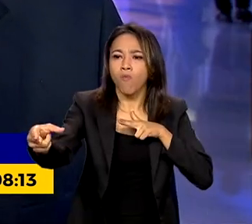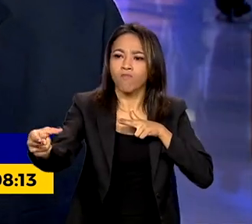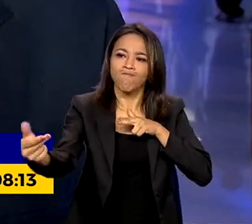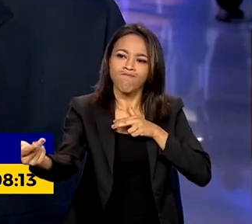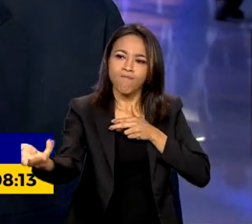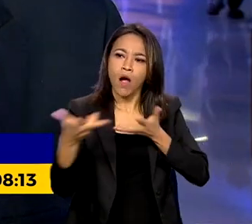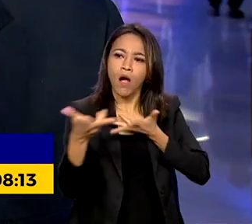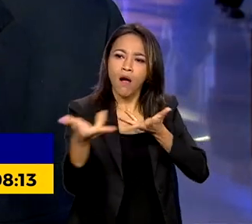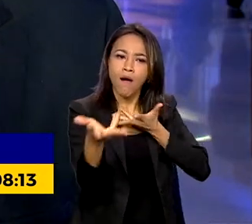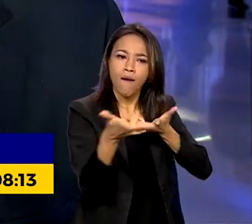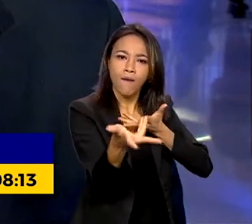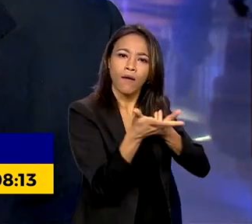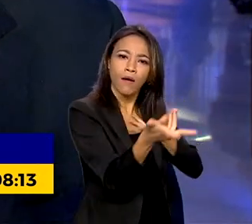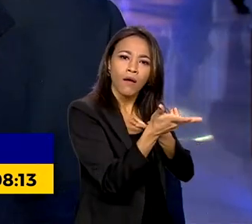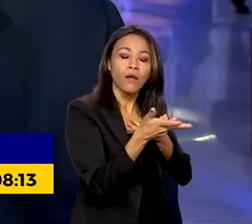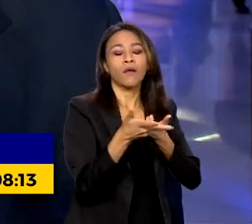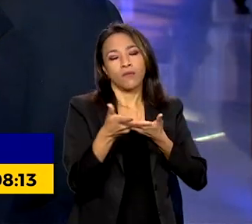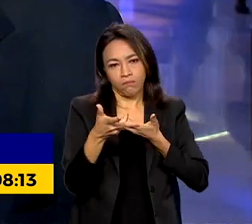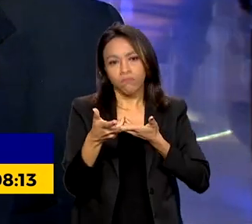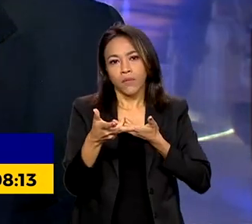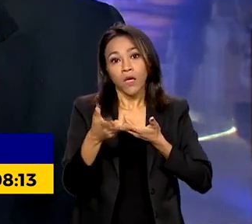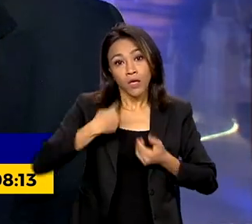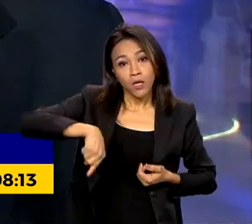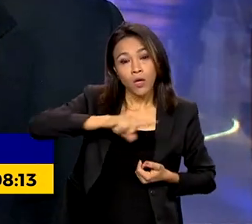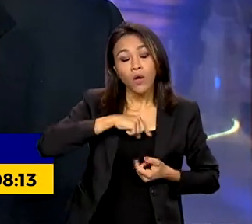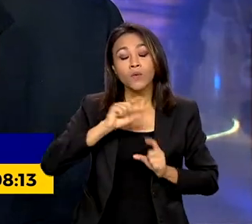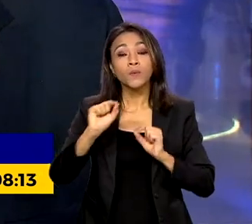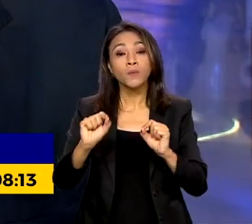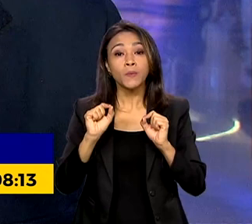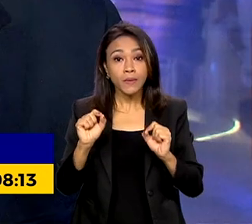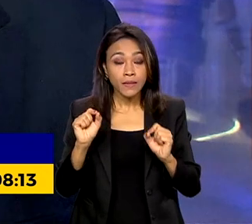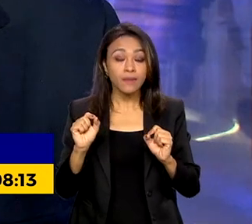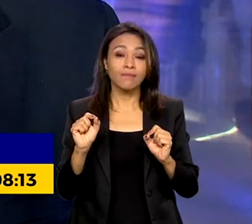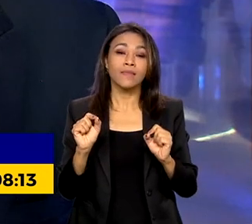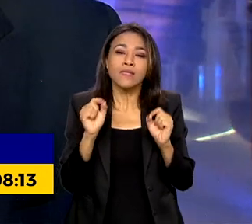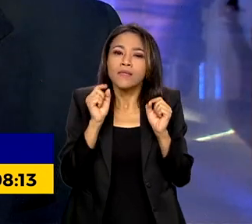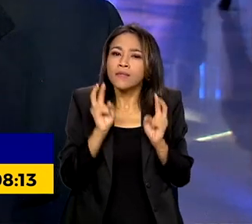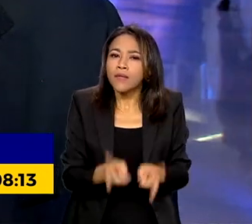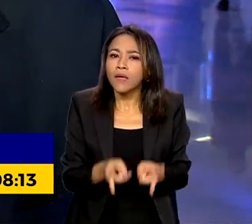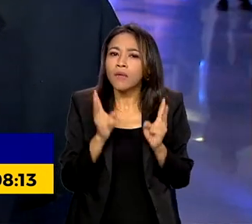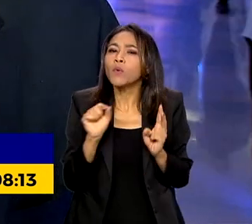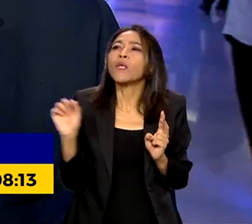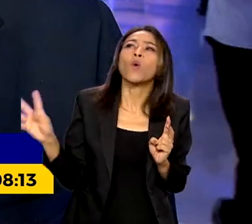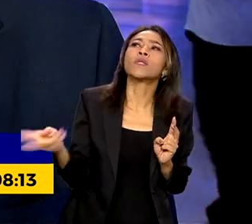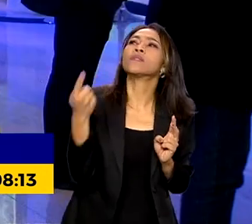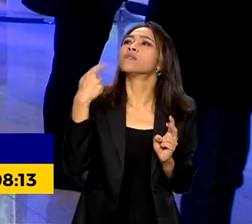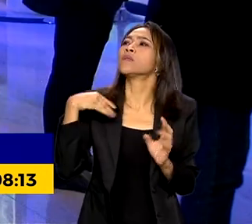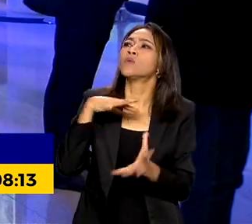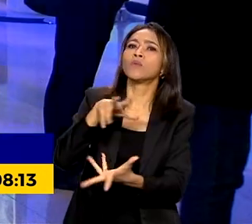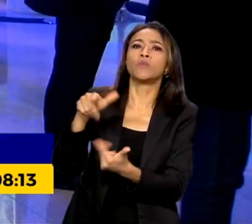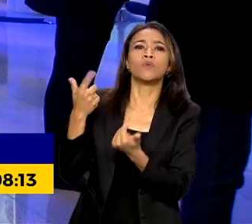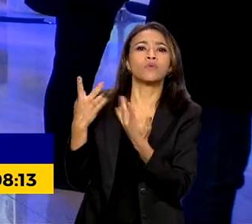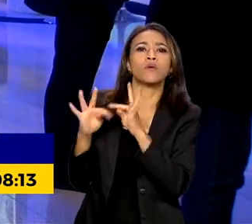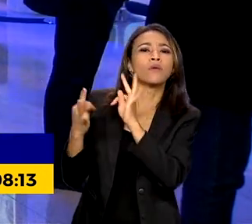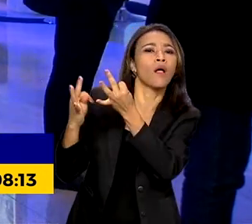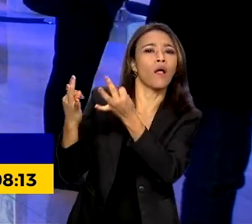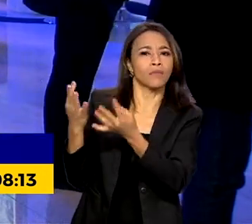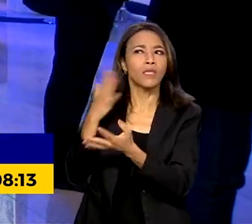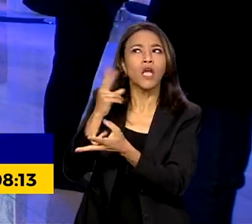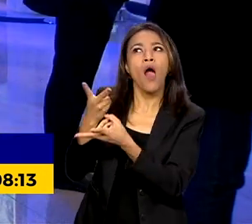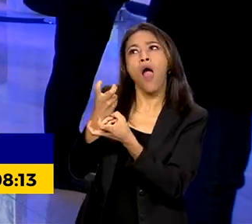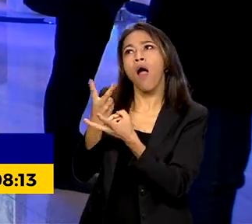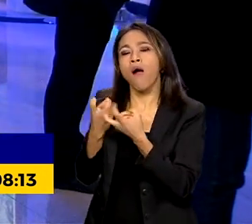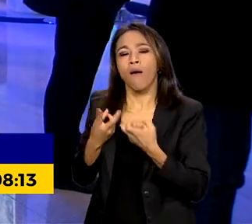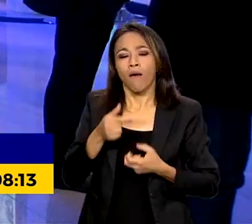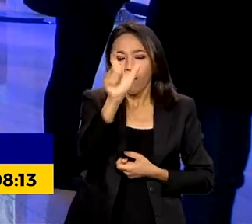que nós estejamos em consonância com o que se processa no mundo moderno. O vice-presidente e